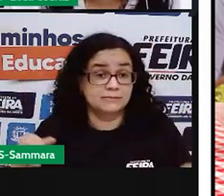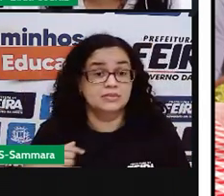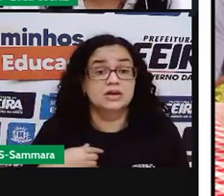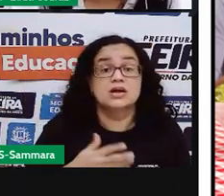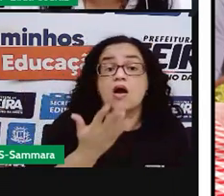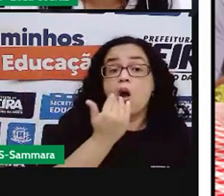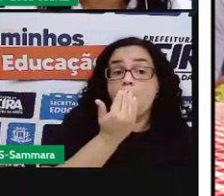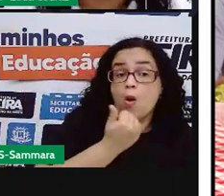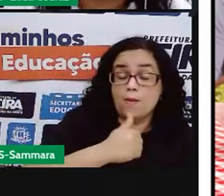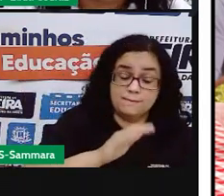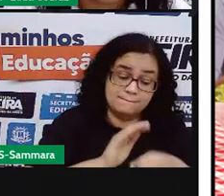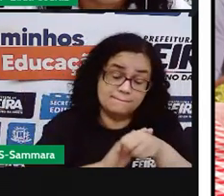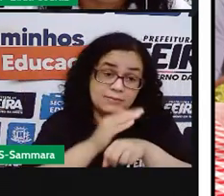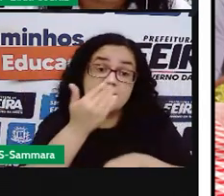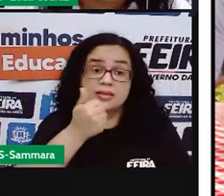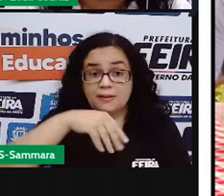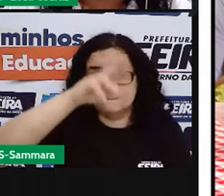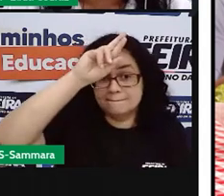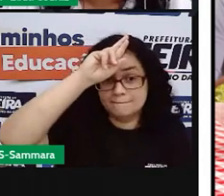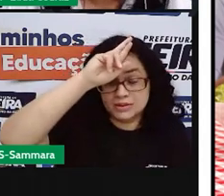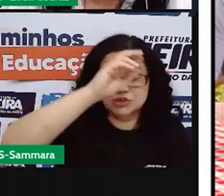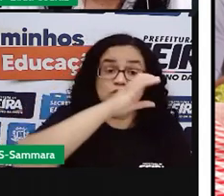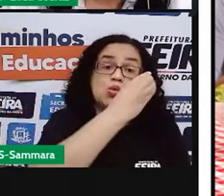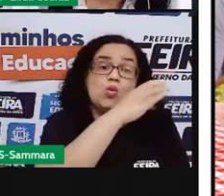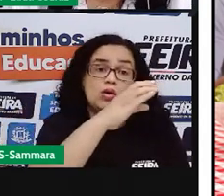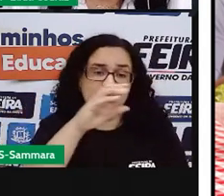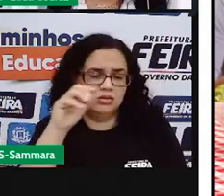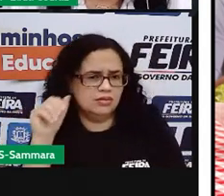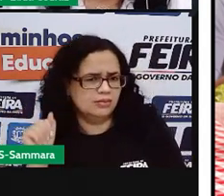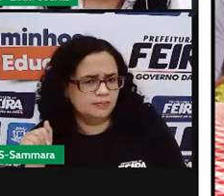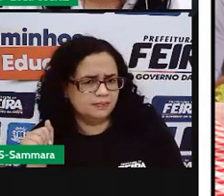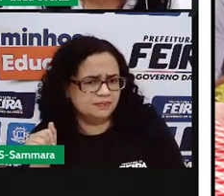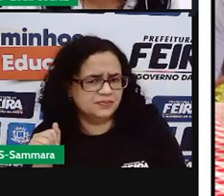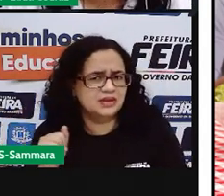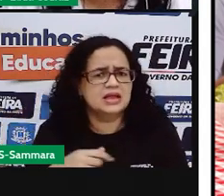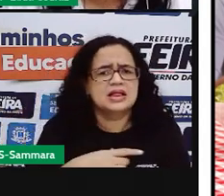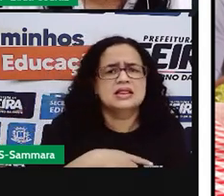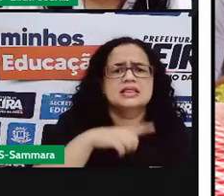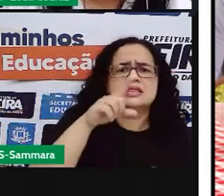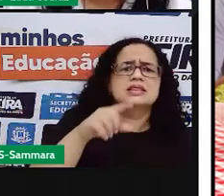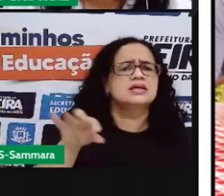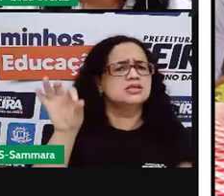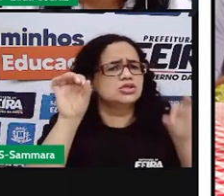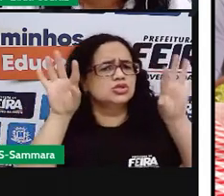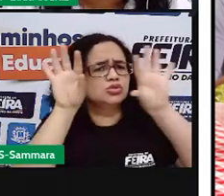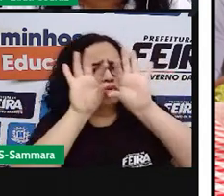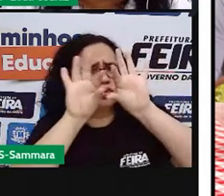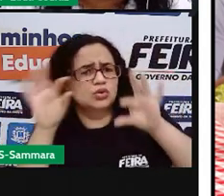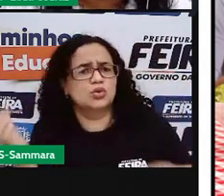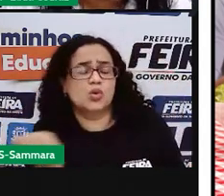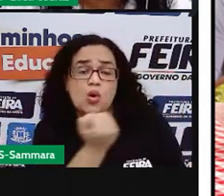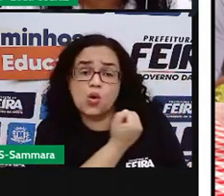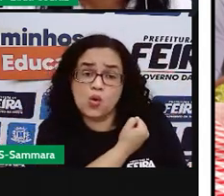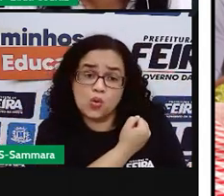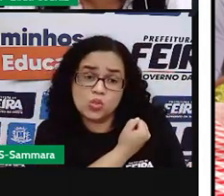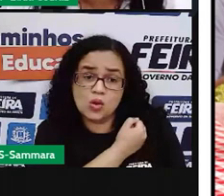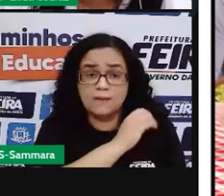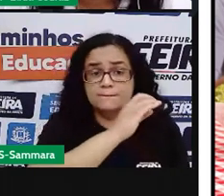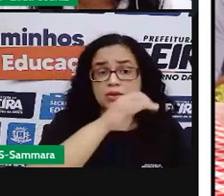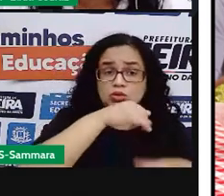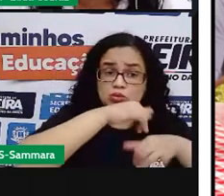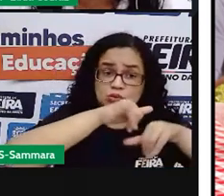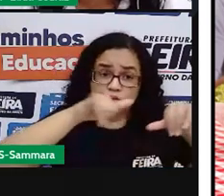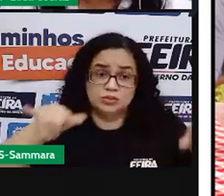almoço em família pede uma Coca-Cola. A única coisa que tem escrito aí é o nome do produto,